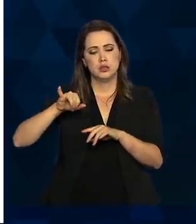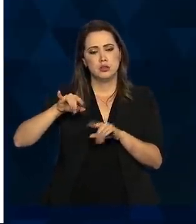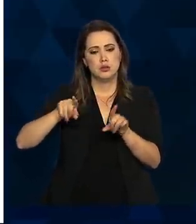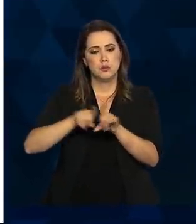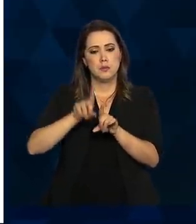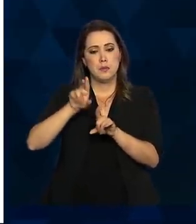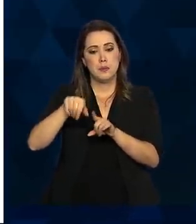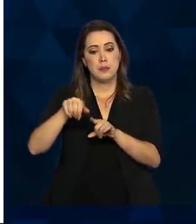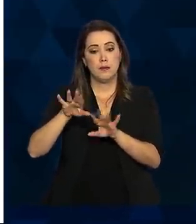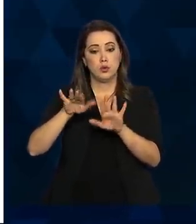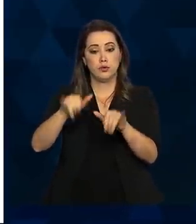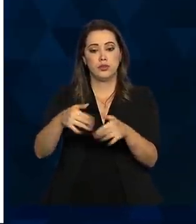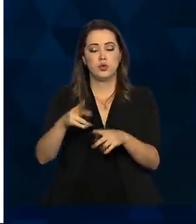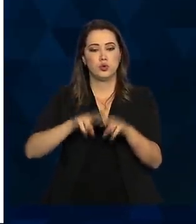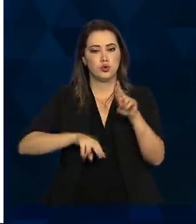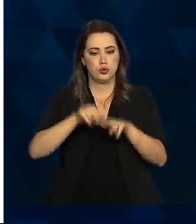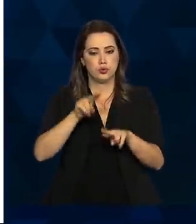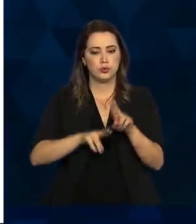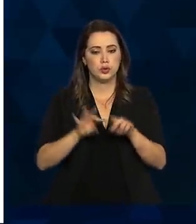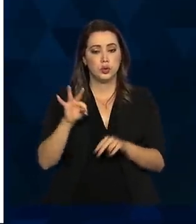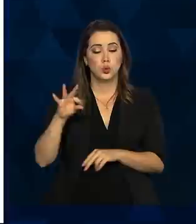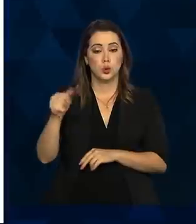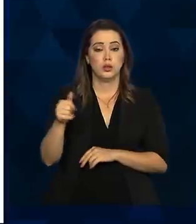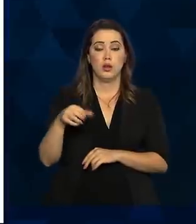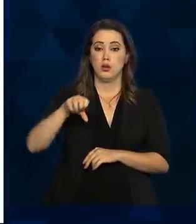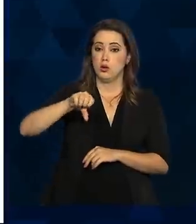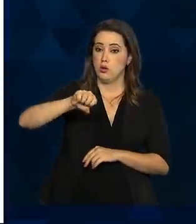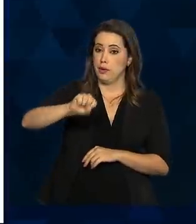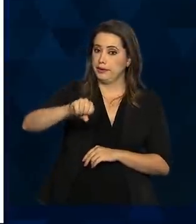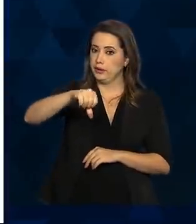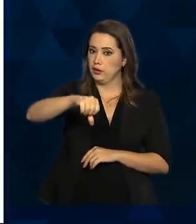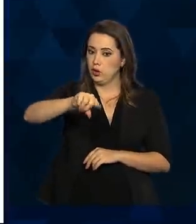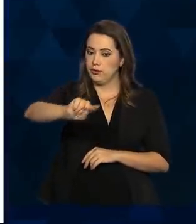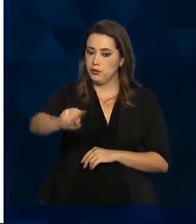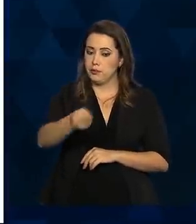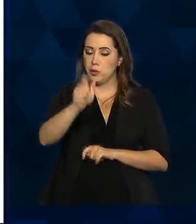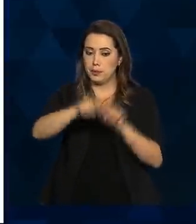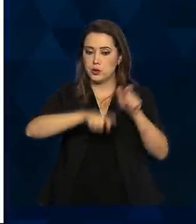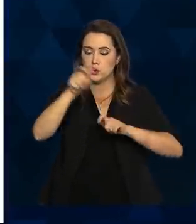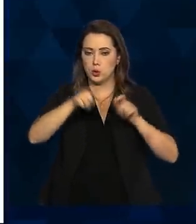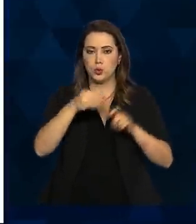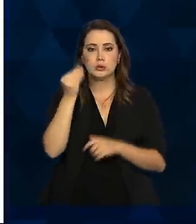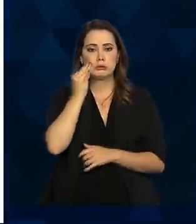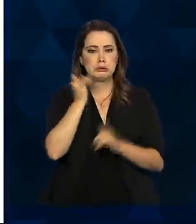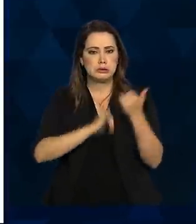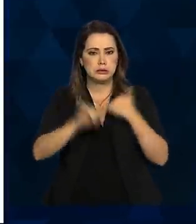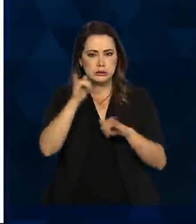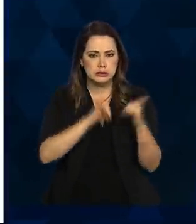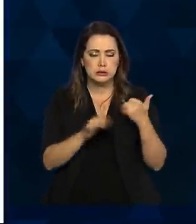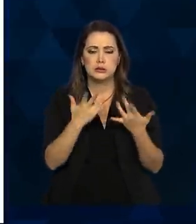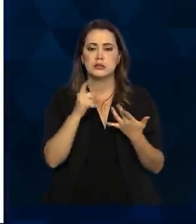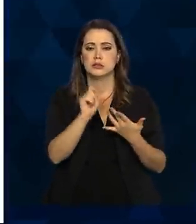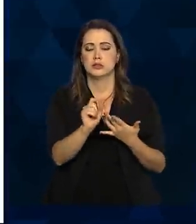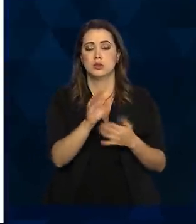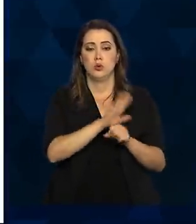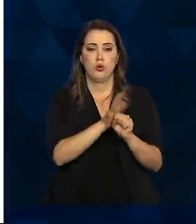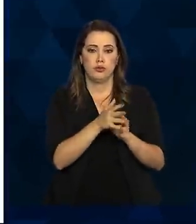resultou em 89.397 pessoas com teste para o coronavírus.